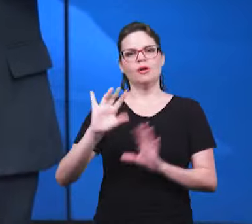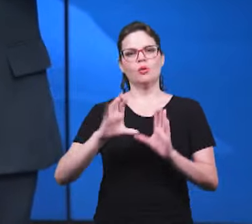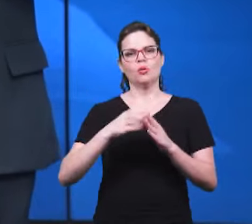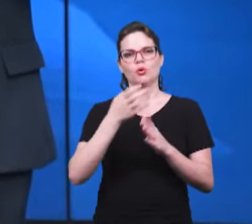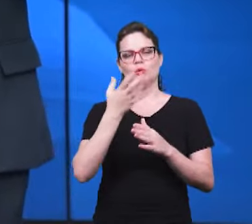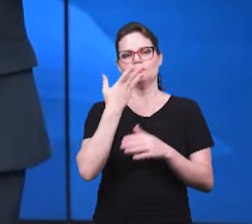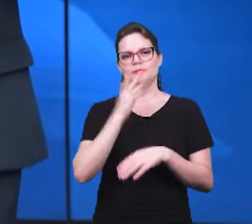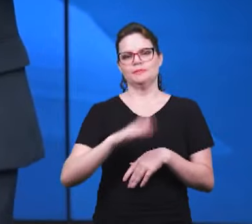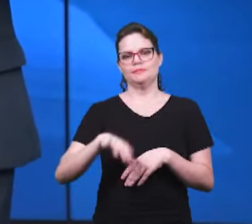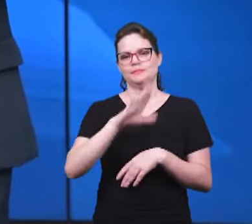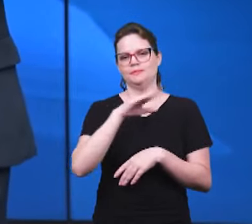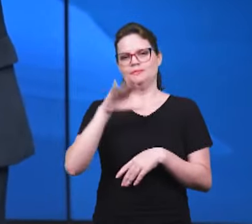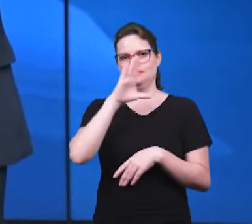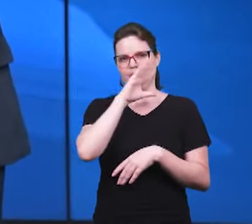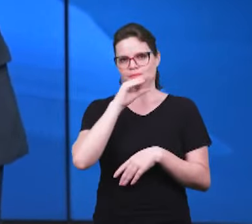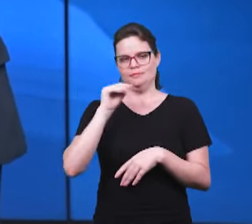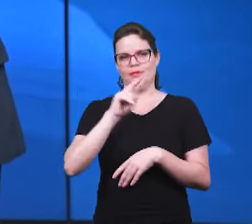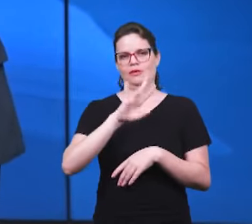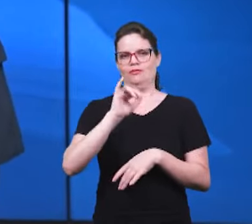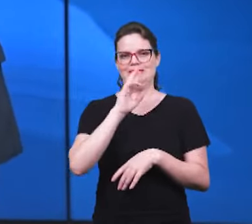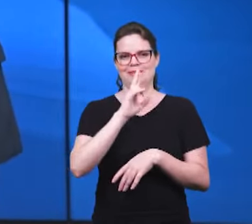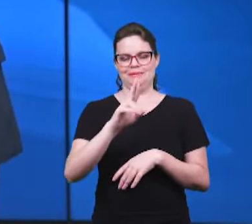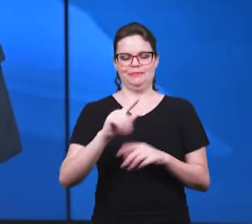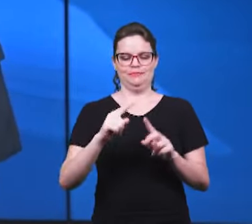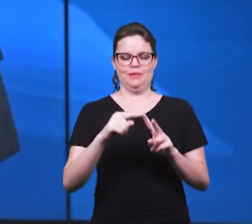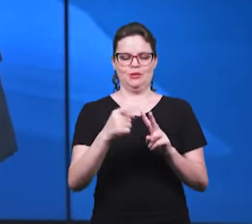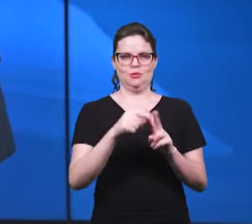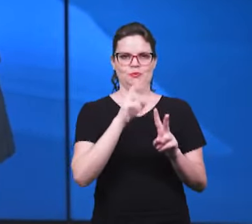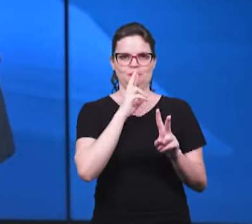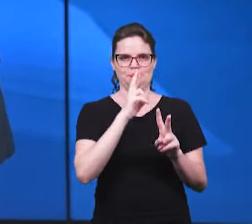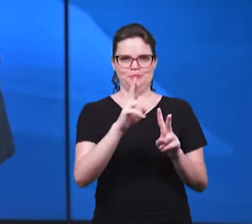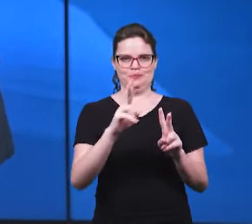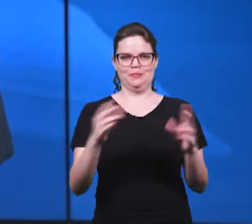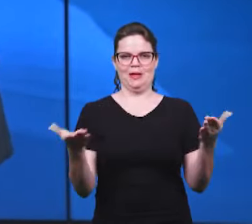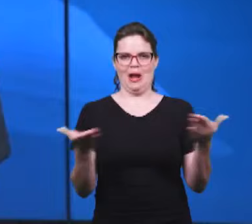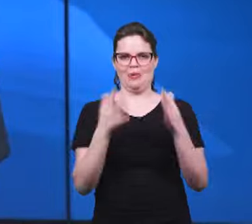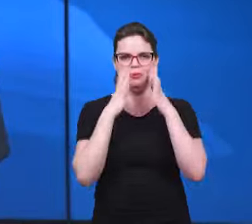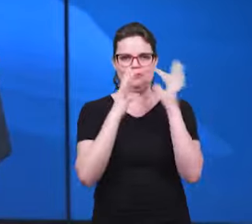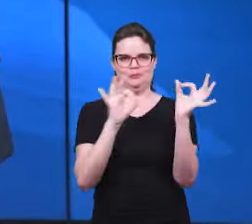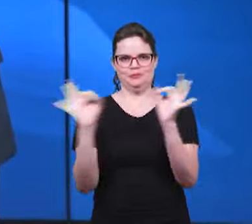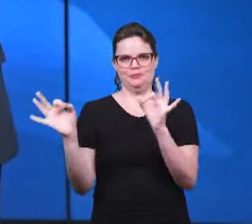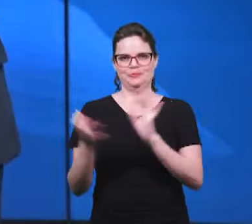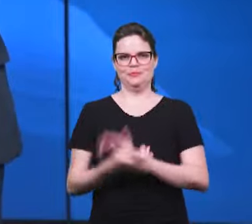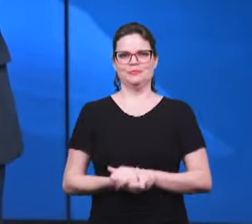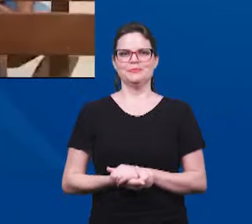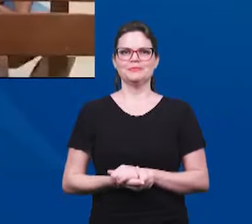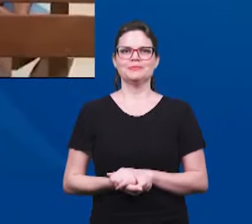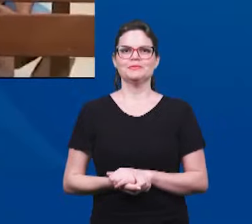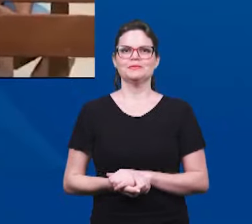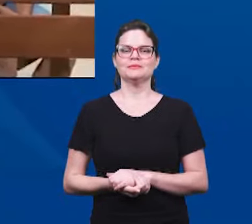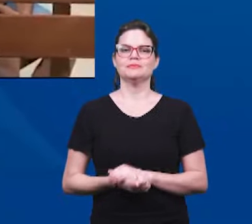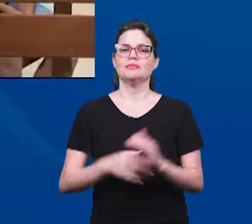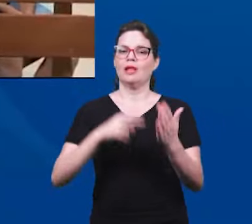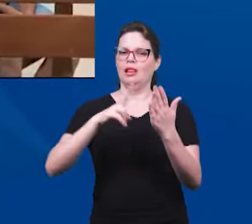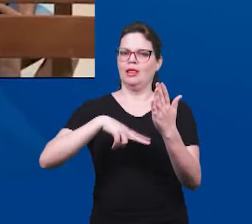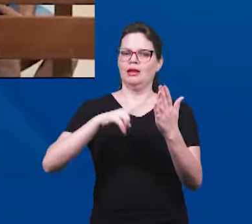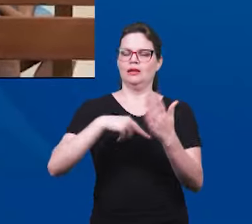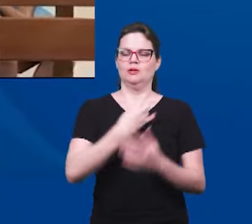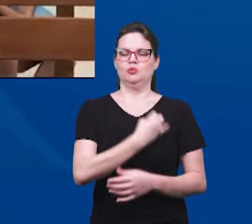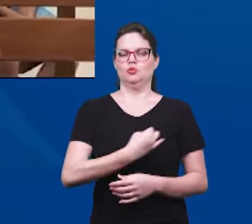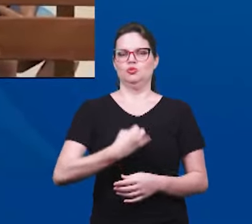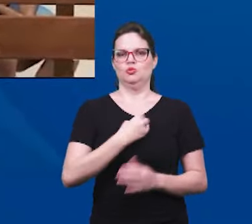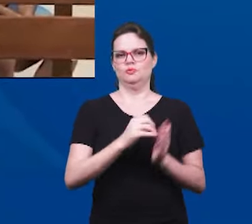grupo de crianças intermediários e adolescentes vamos então as duas respostas a pergunta número 5 lendo